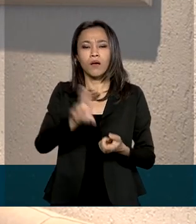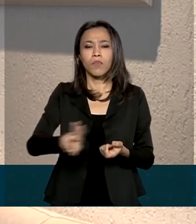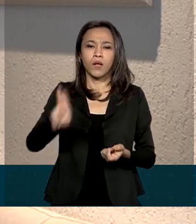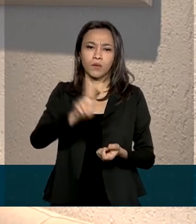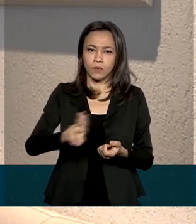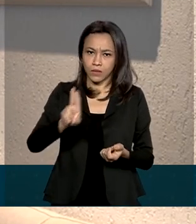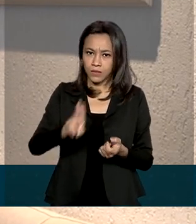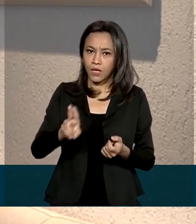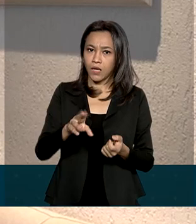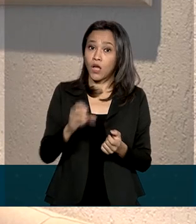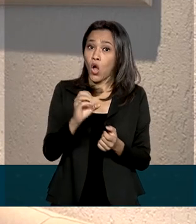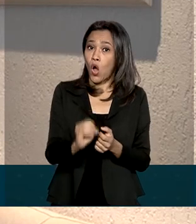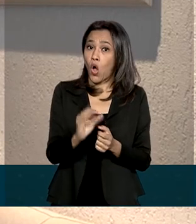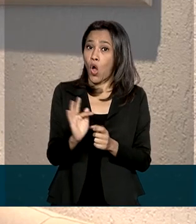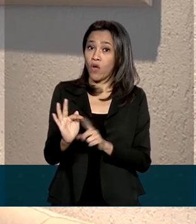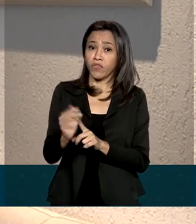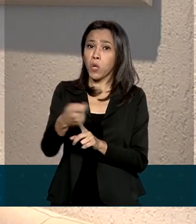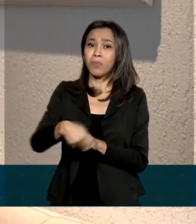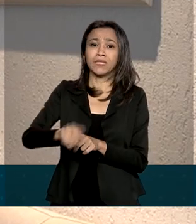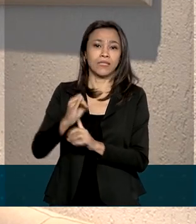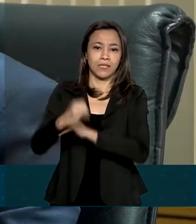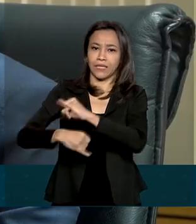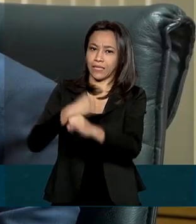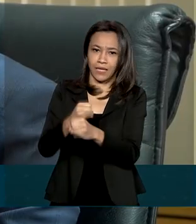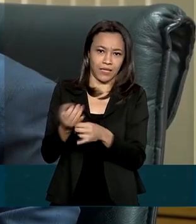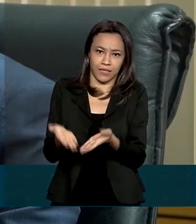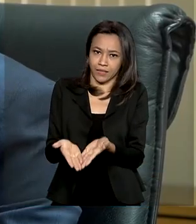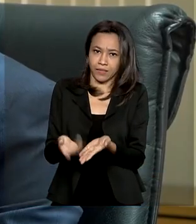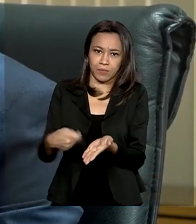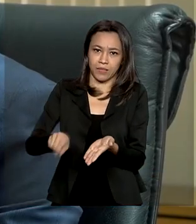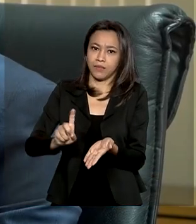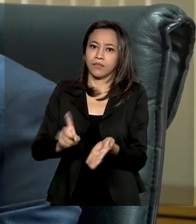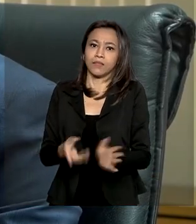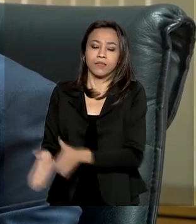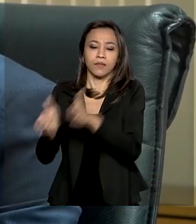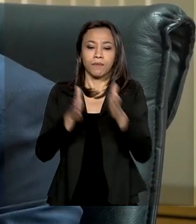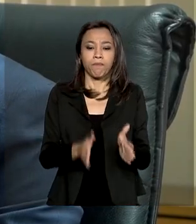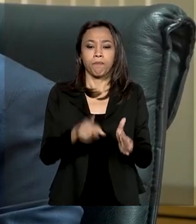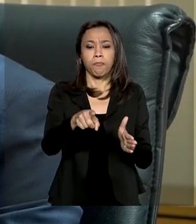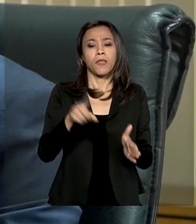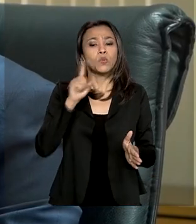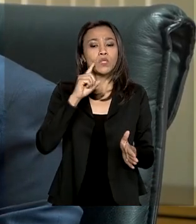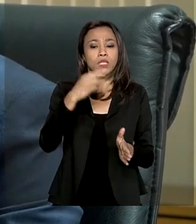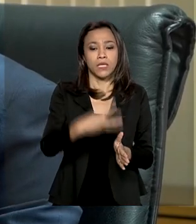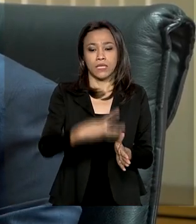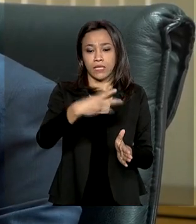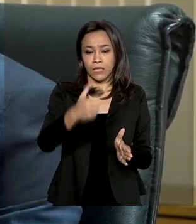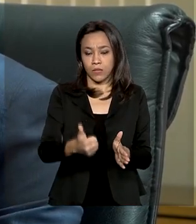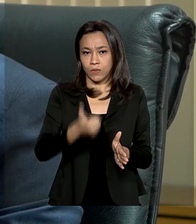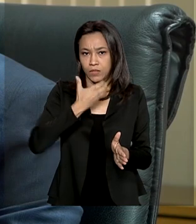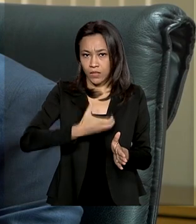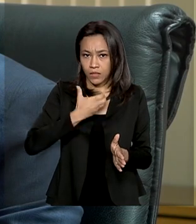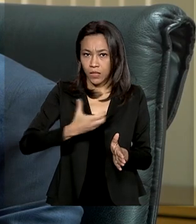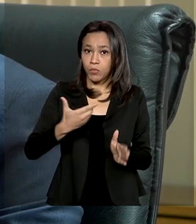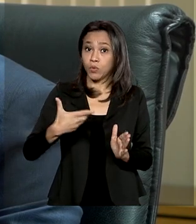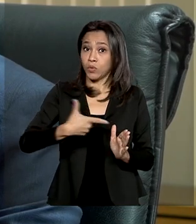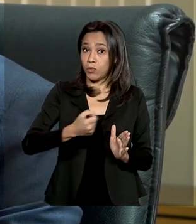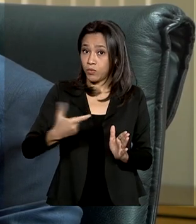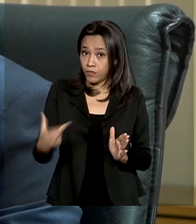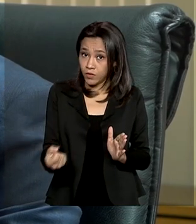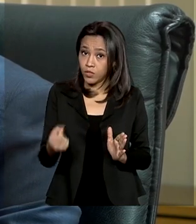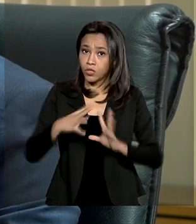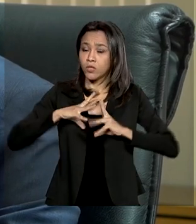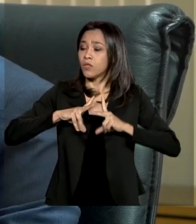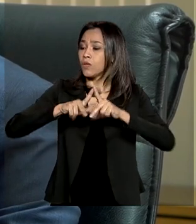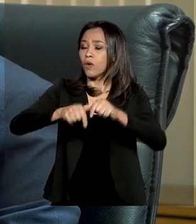offline, sem precisar da internet. A partir do dia 31 de dezembro de 2020, todos os documentos